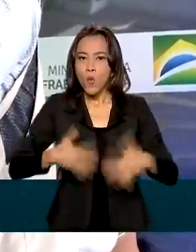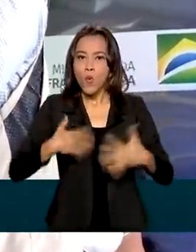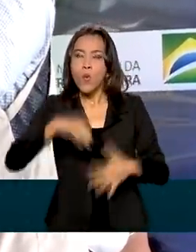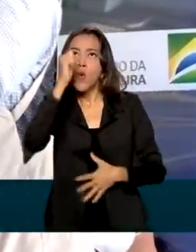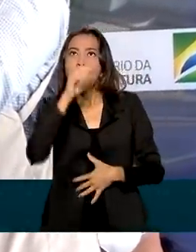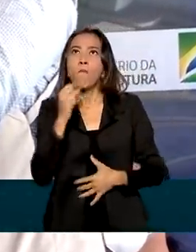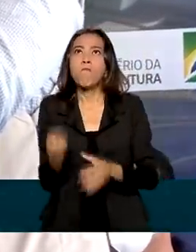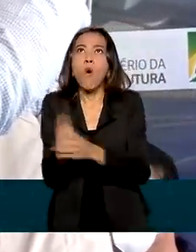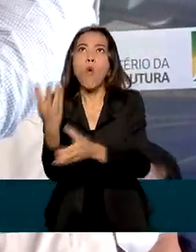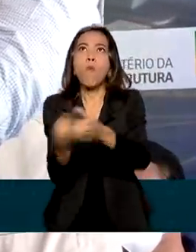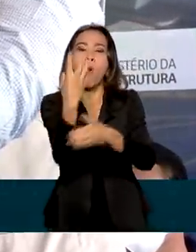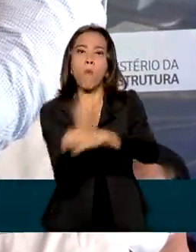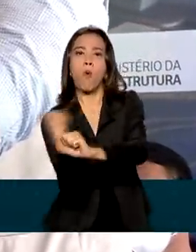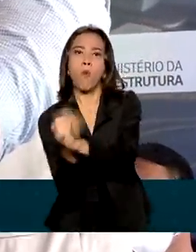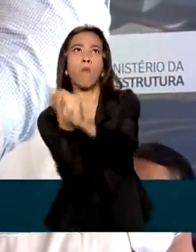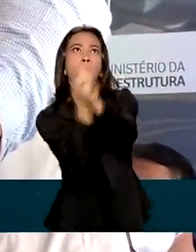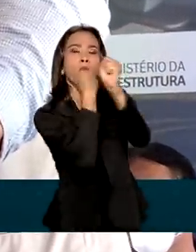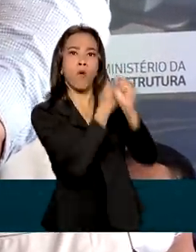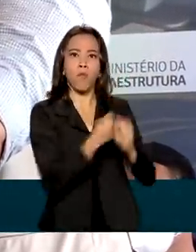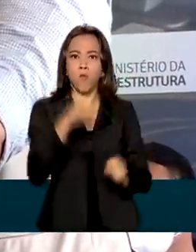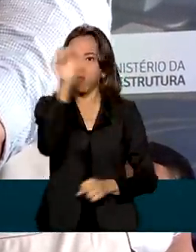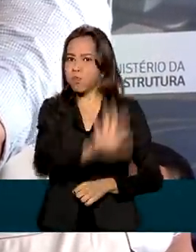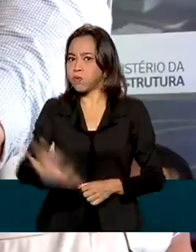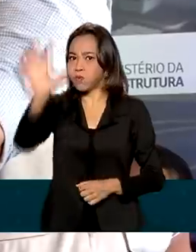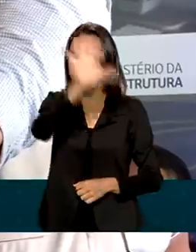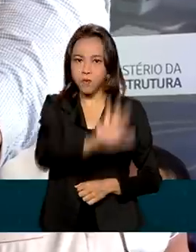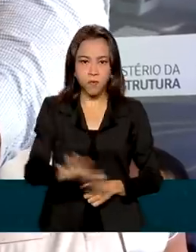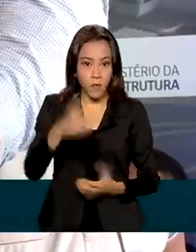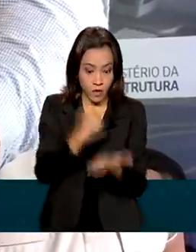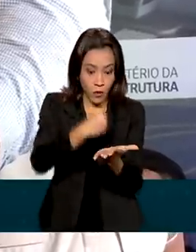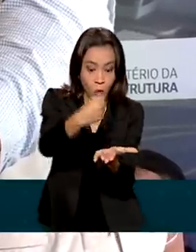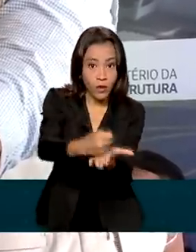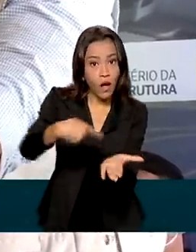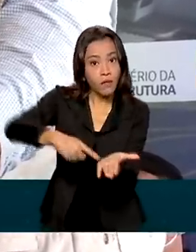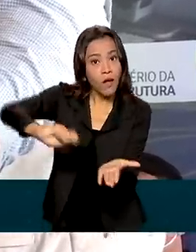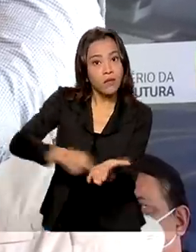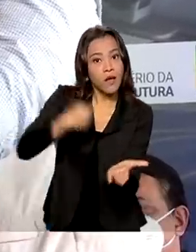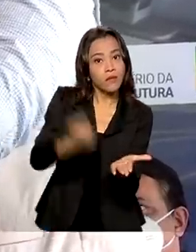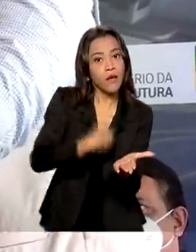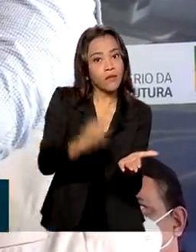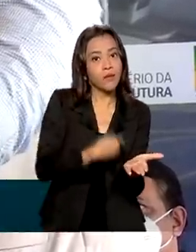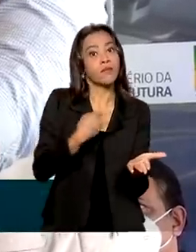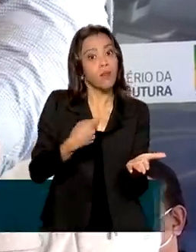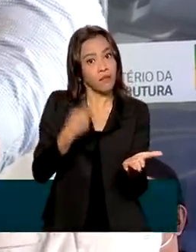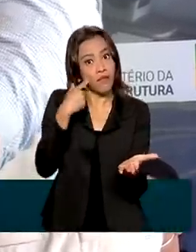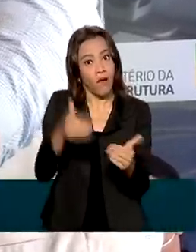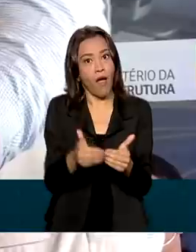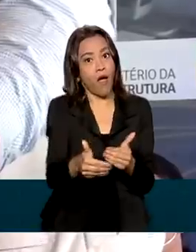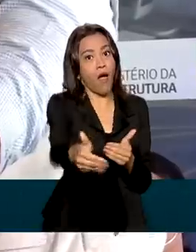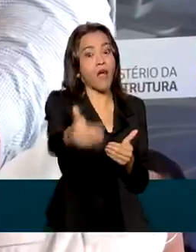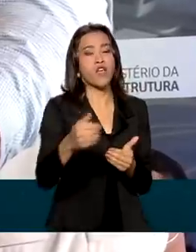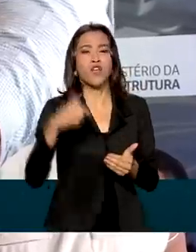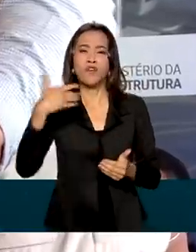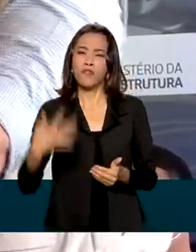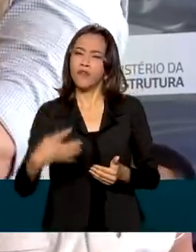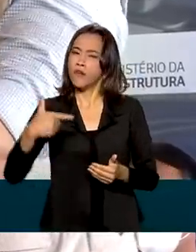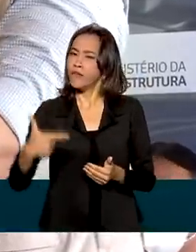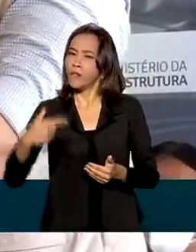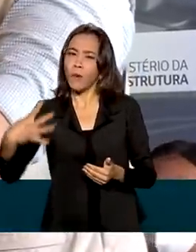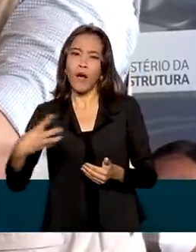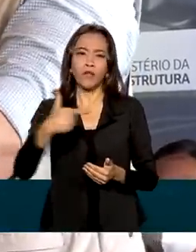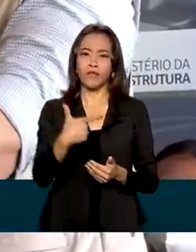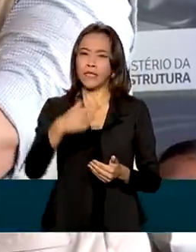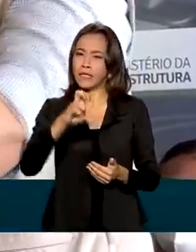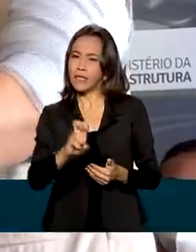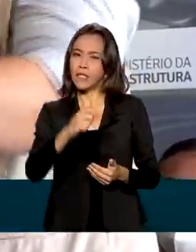anos. Então, quando a gente for ver a repercussão desses contratos que estão sendo assinados, em 24, 25, 26,